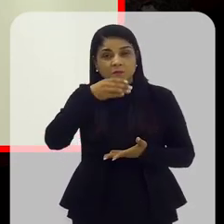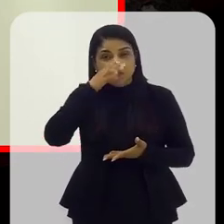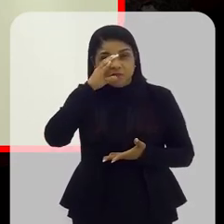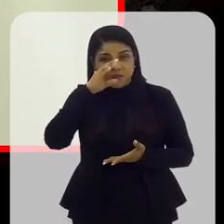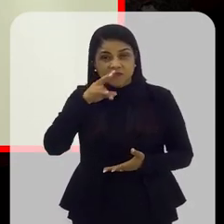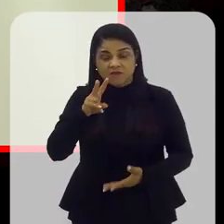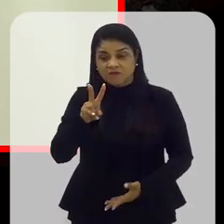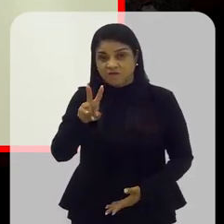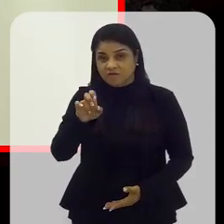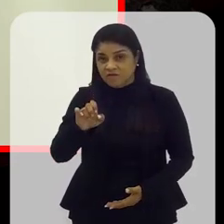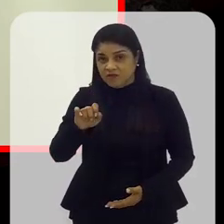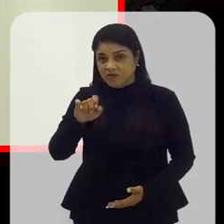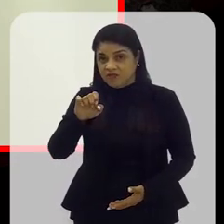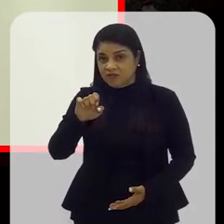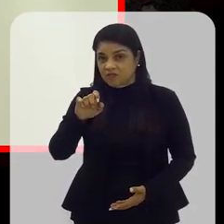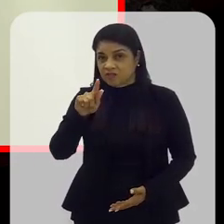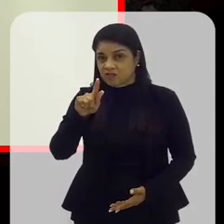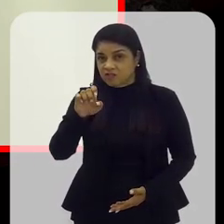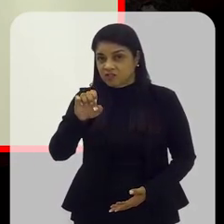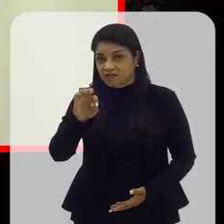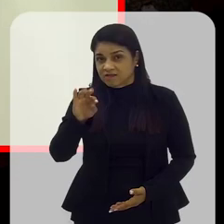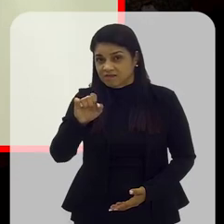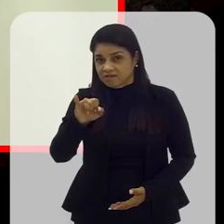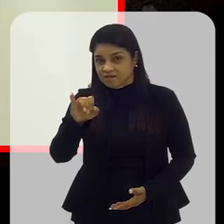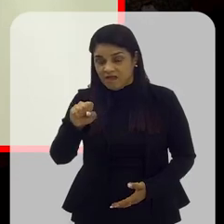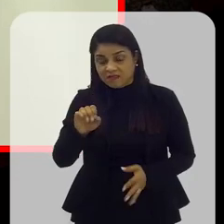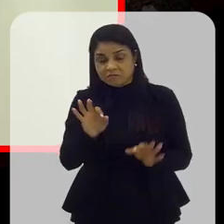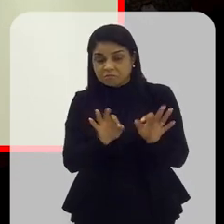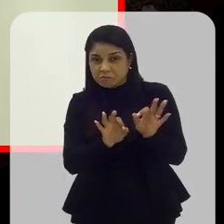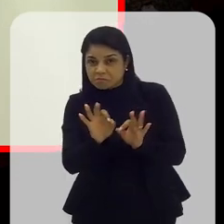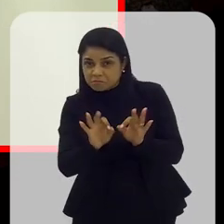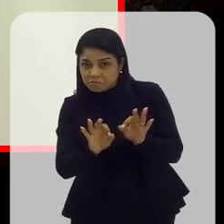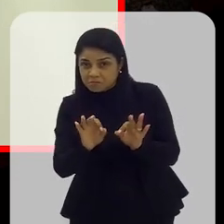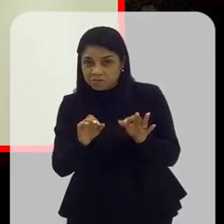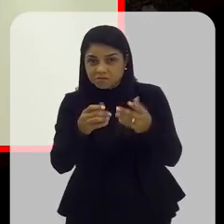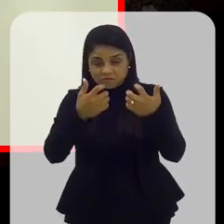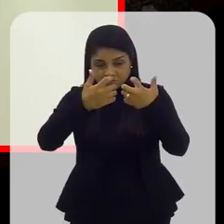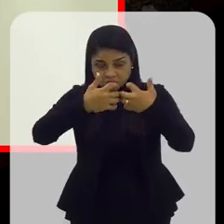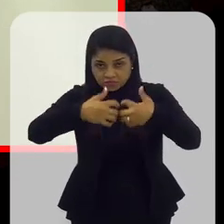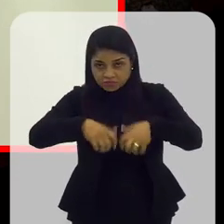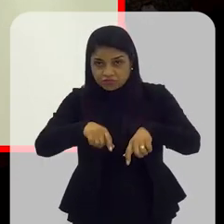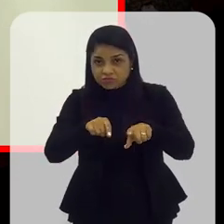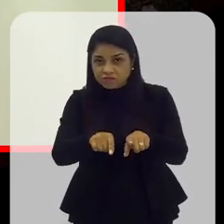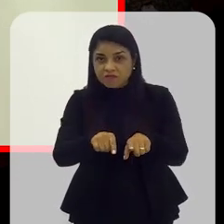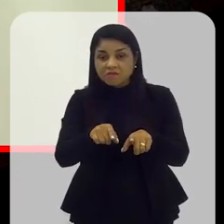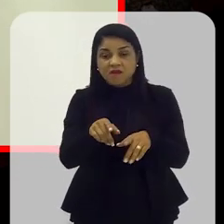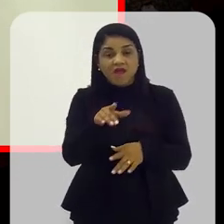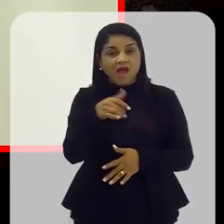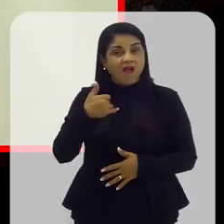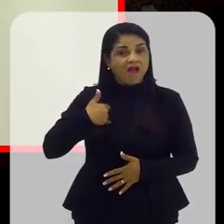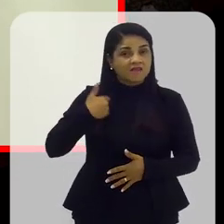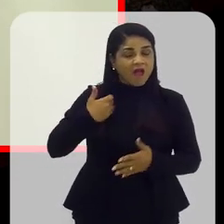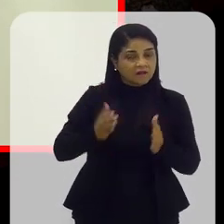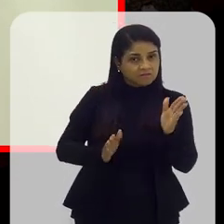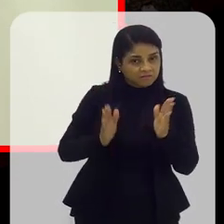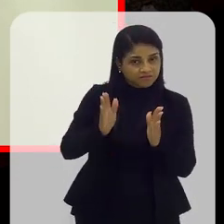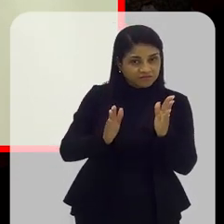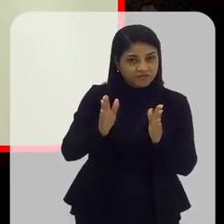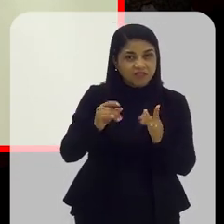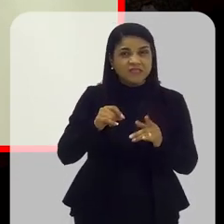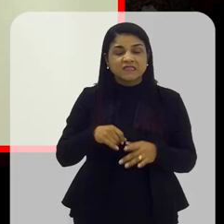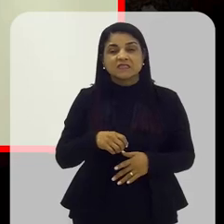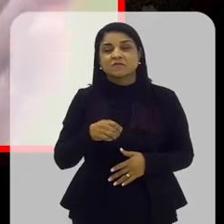bebidas vegetais, desde que não sejam preparadas adequadamente para aquela faixa etária, como, por exemplo,